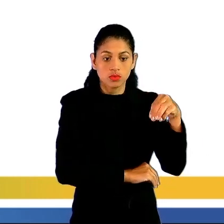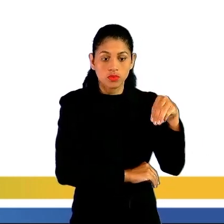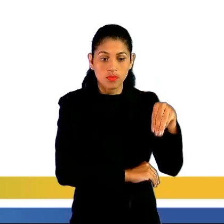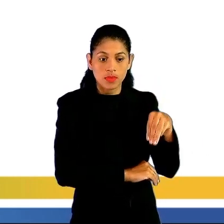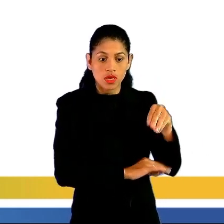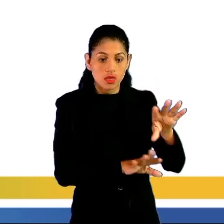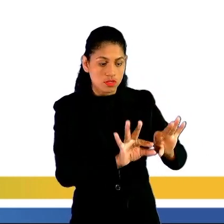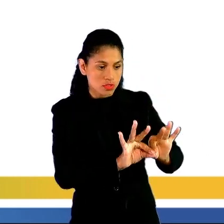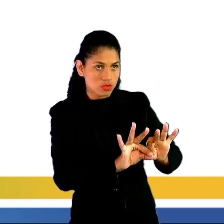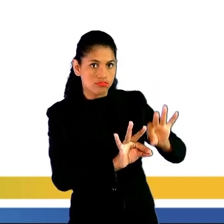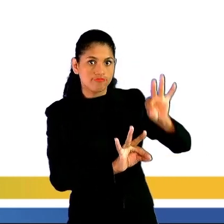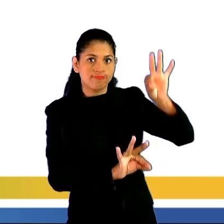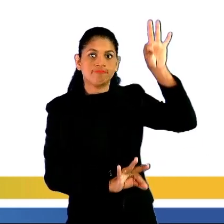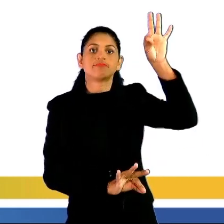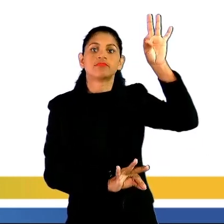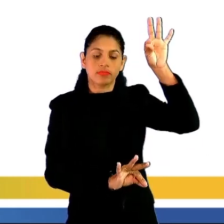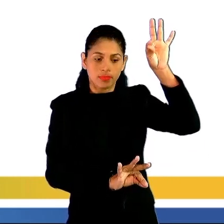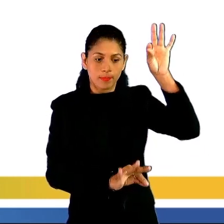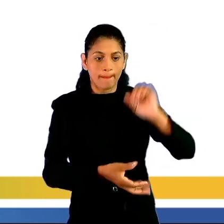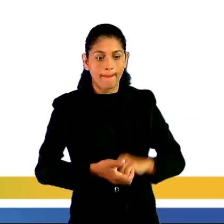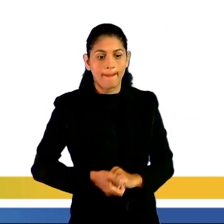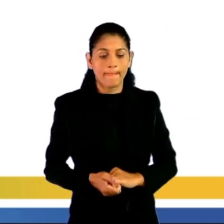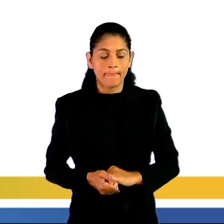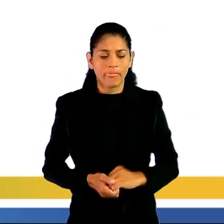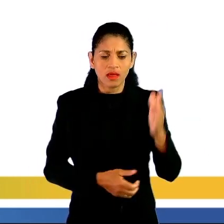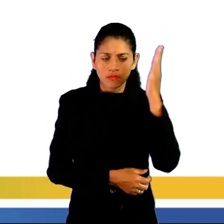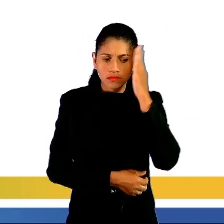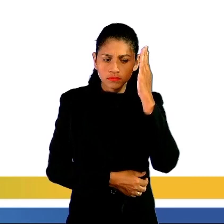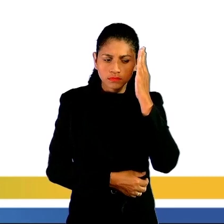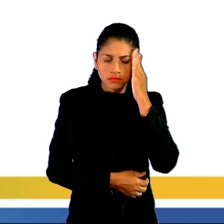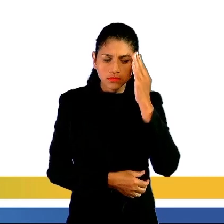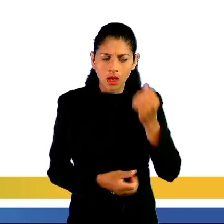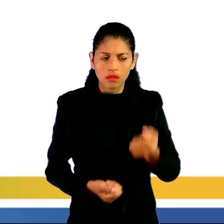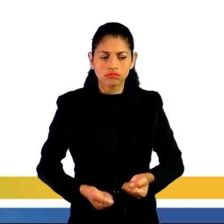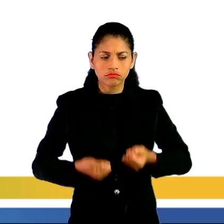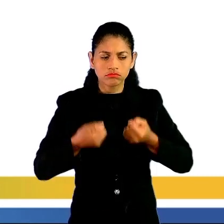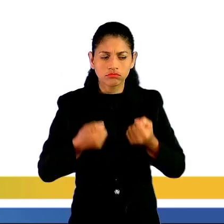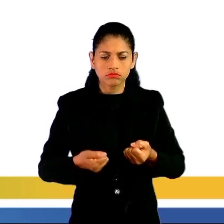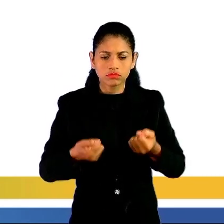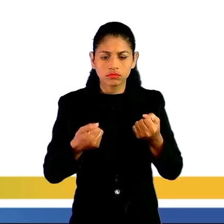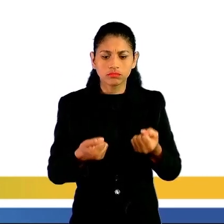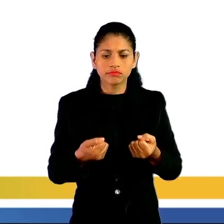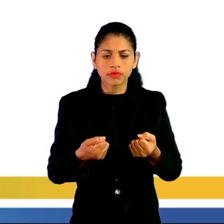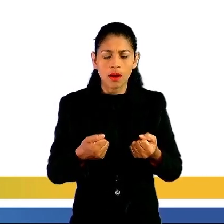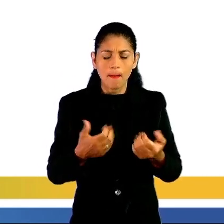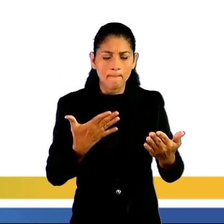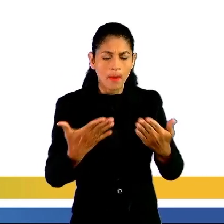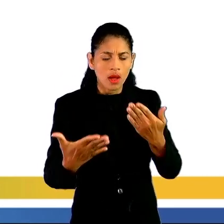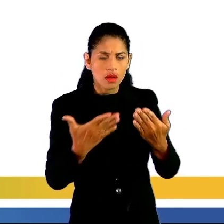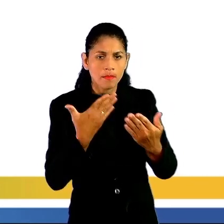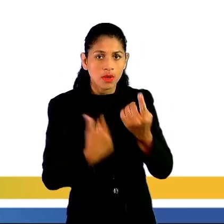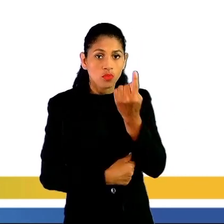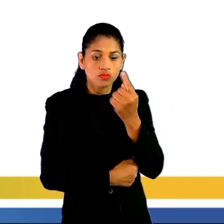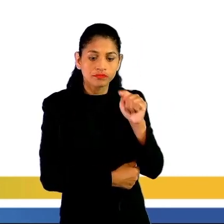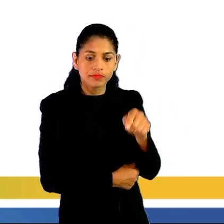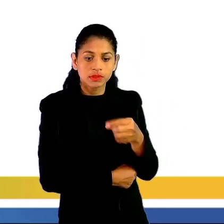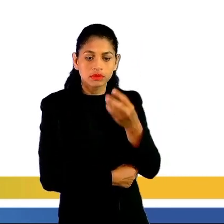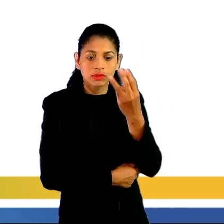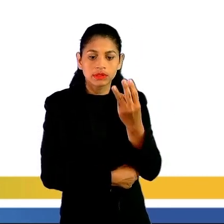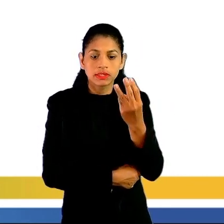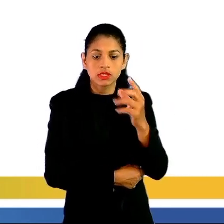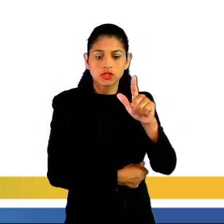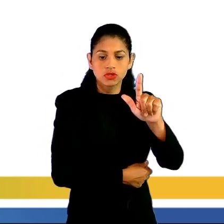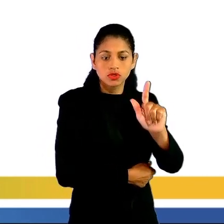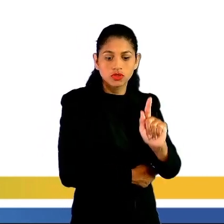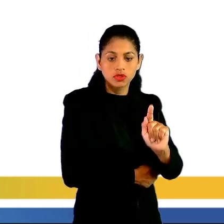,3 gramas por decímetro cúbico, qual é a massa de ar desse hall? Vamos lá. Temos aqui as